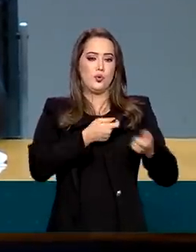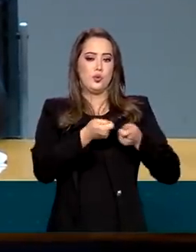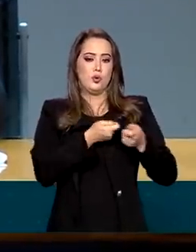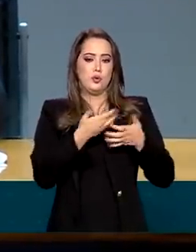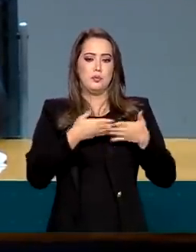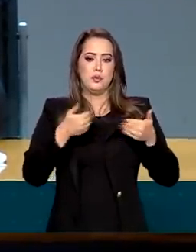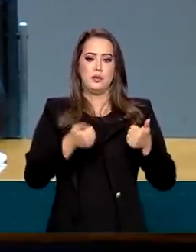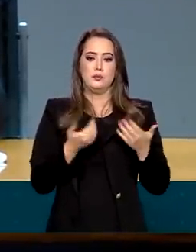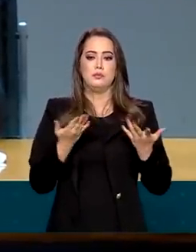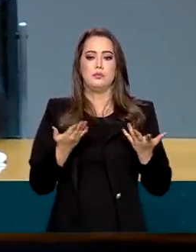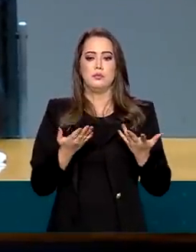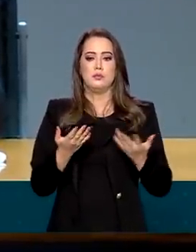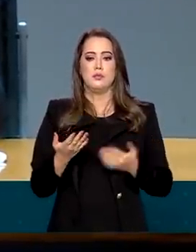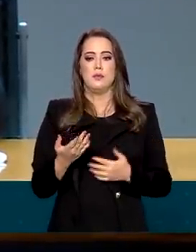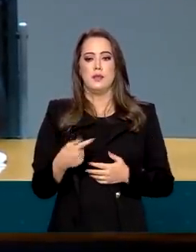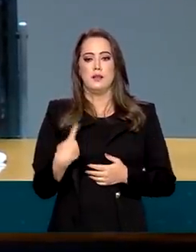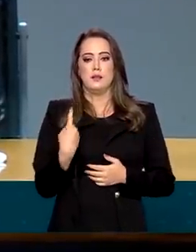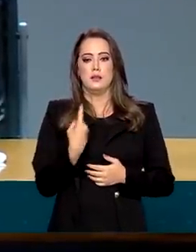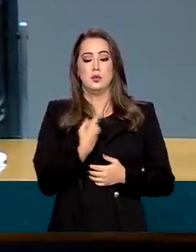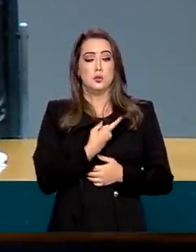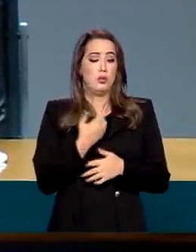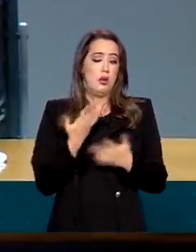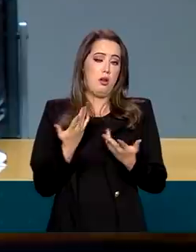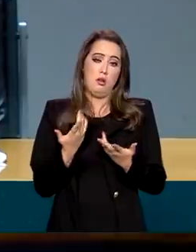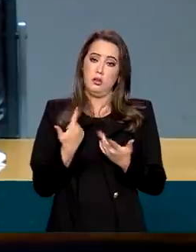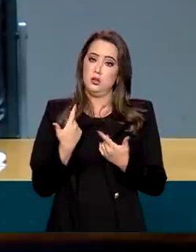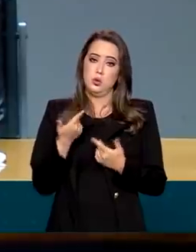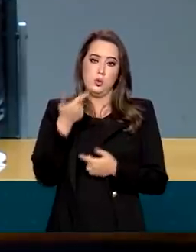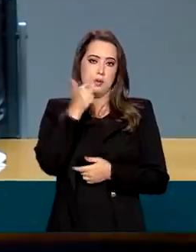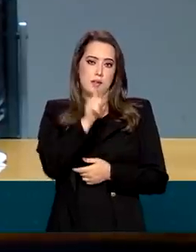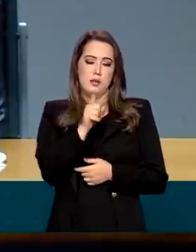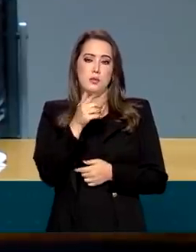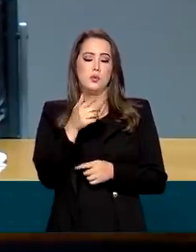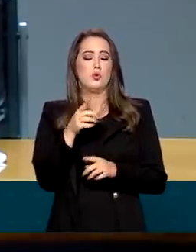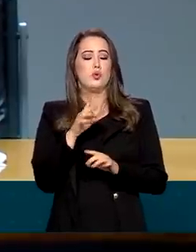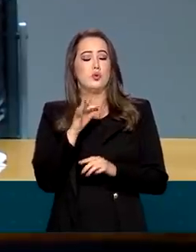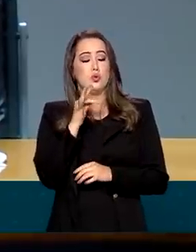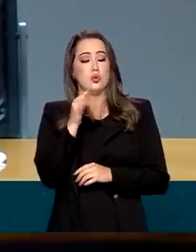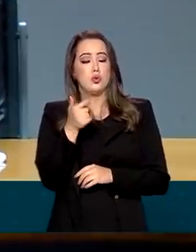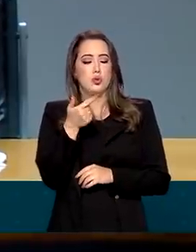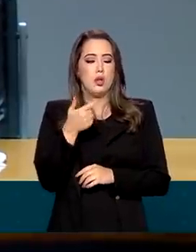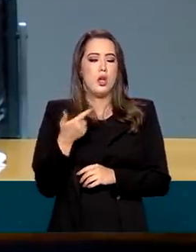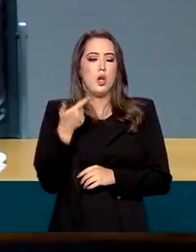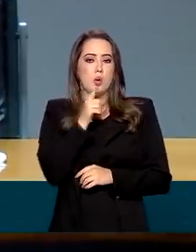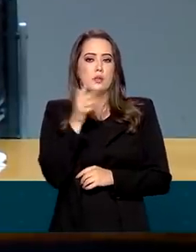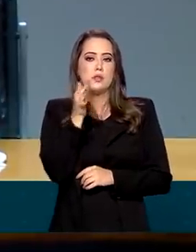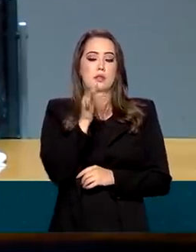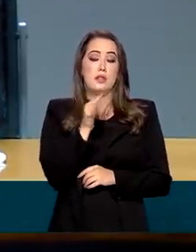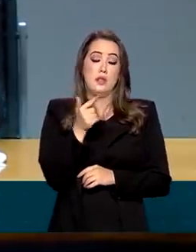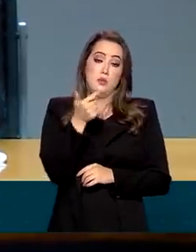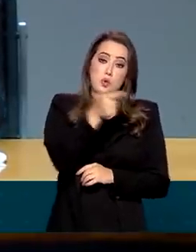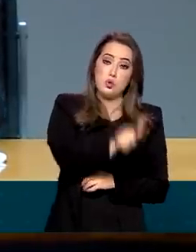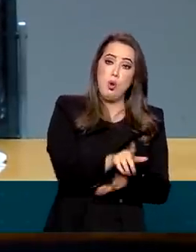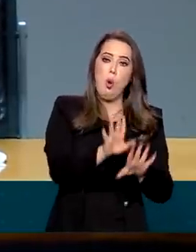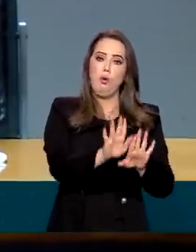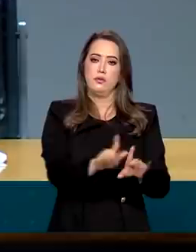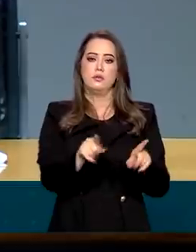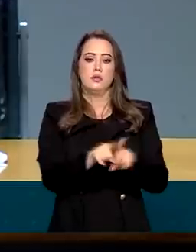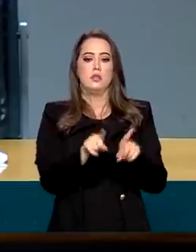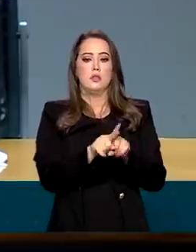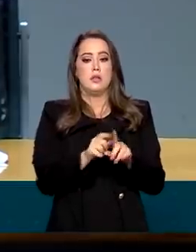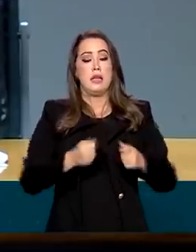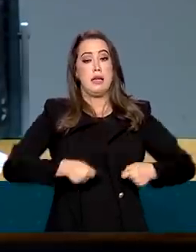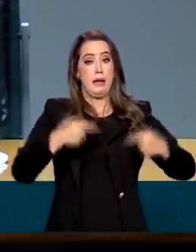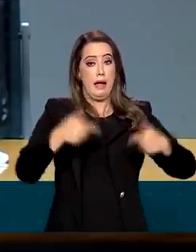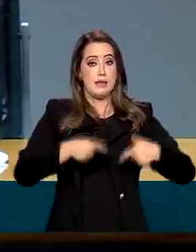do teto de gastos, nós simplesmente recuperamos isso. Mas isso não é despesa adicional, não. Gasta um pouco mais agora, mas um